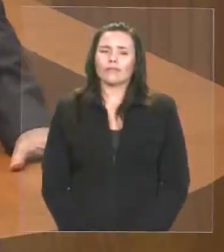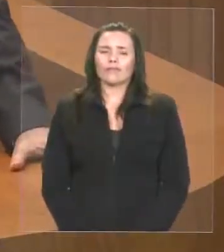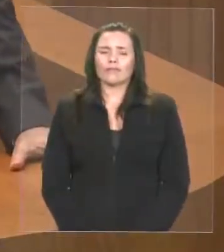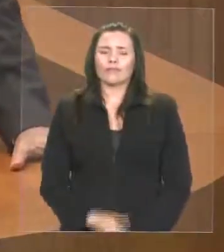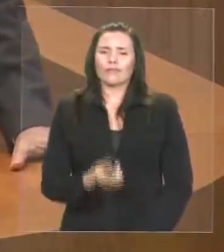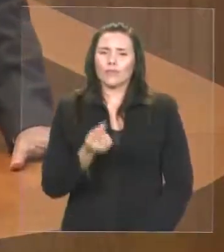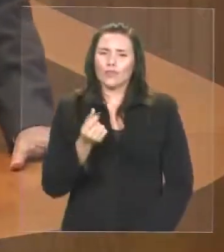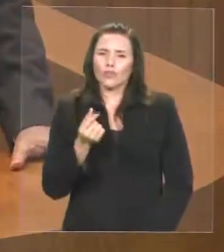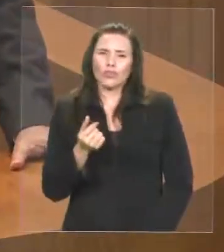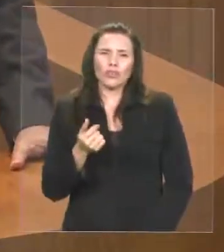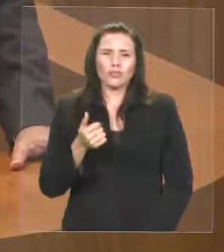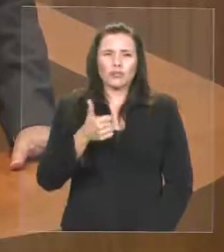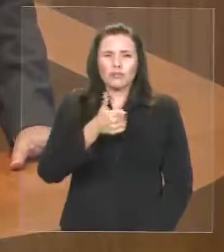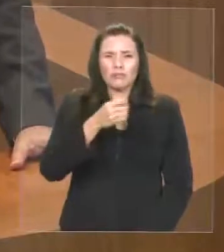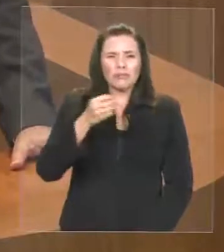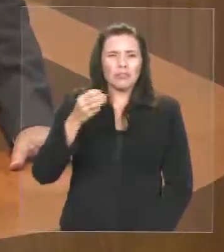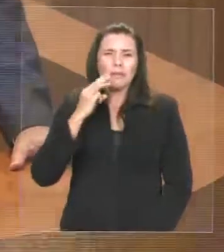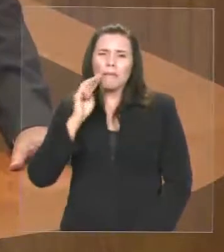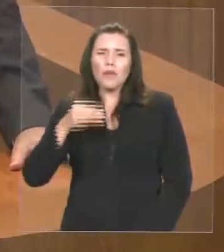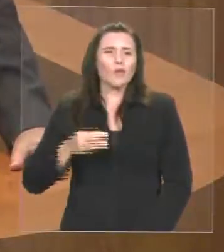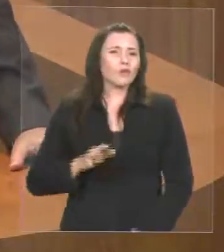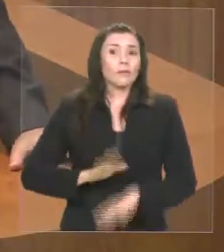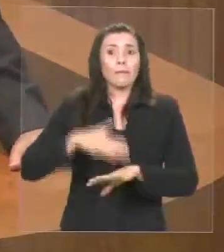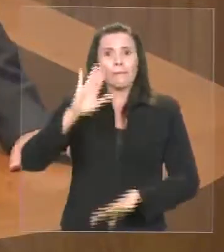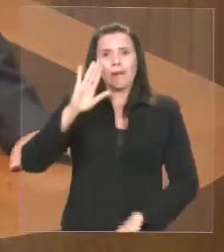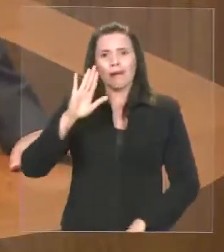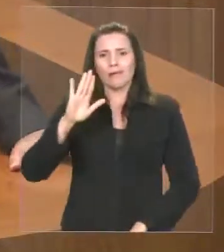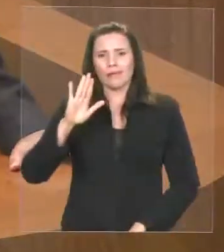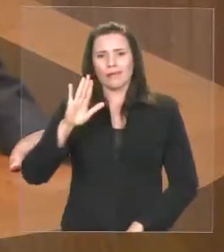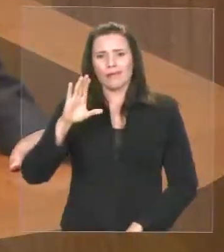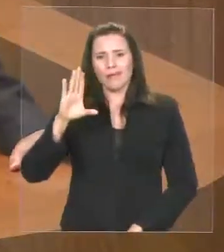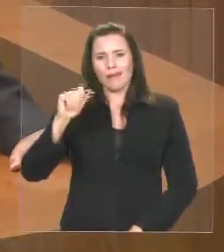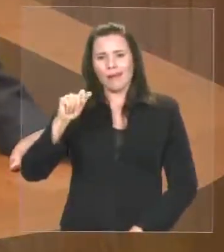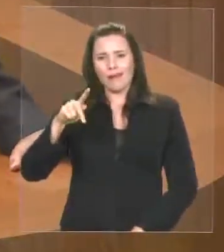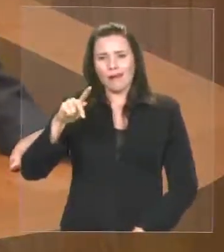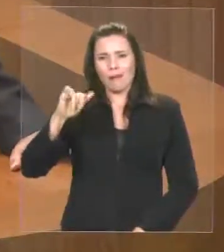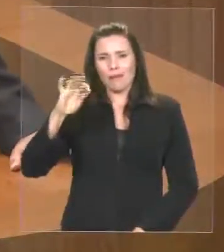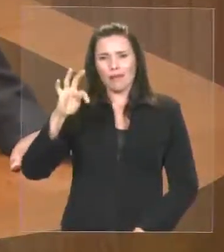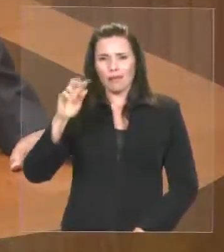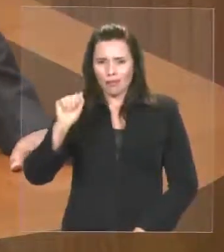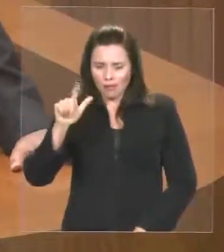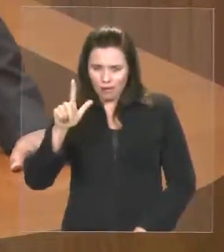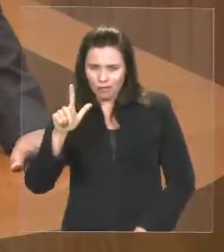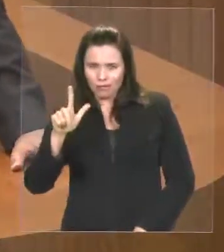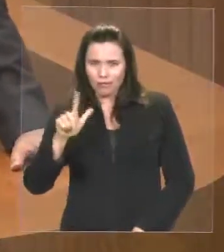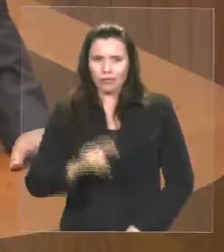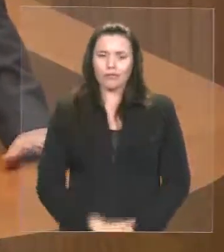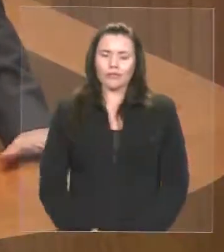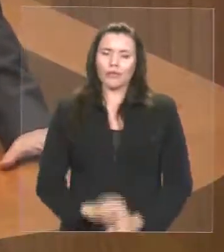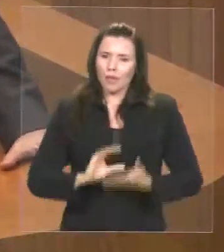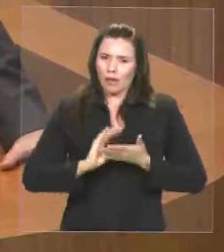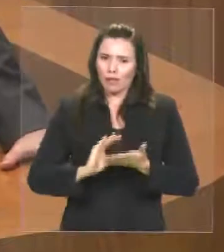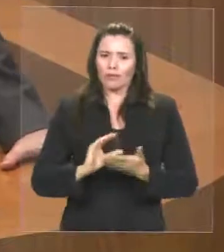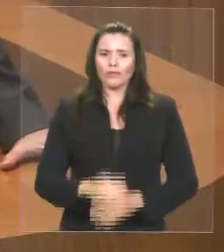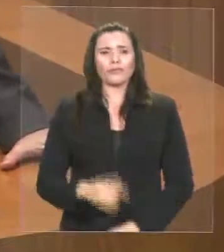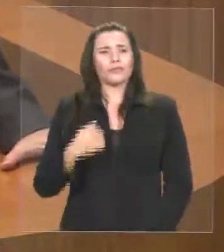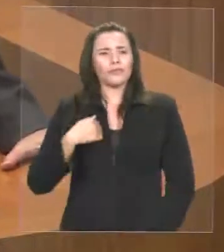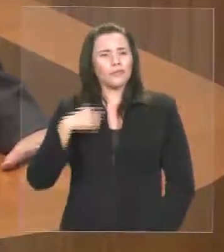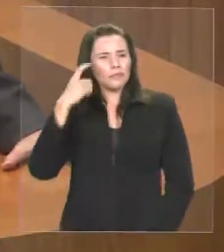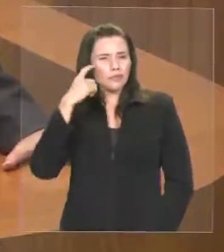esta lei que está sendo proposta vai beneficiar apenas os grandes empresários maranhenses.